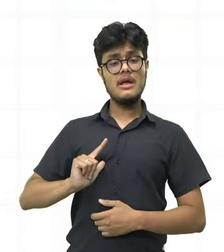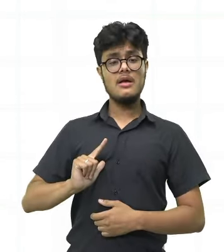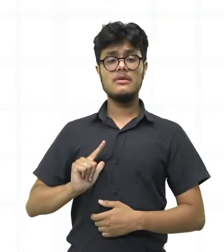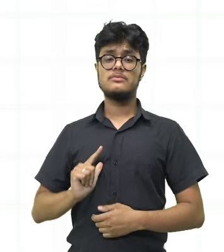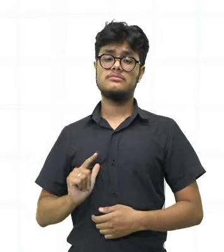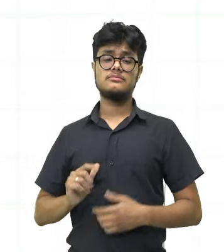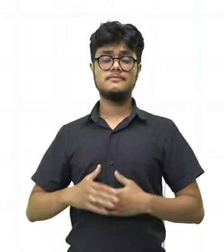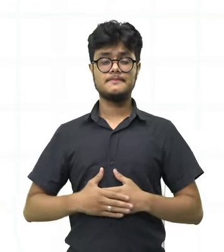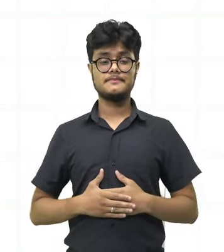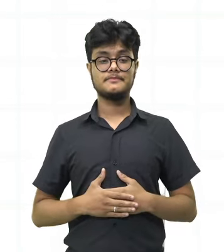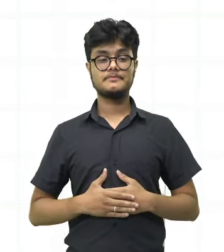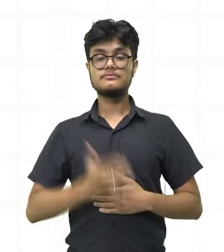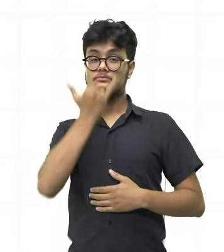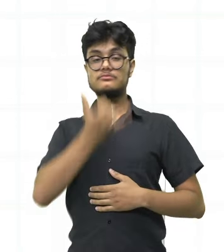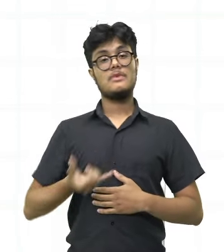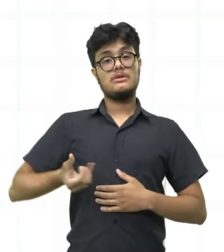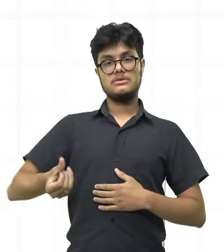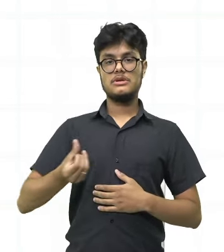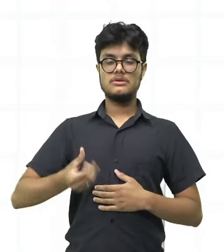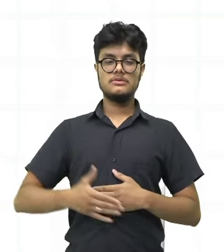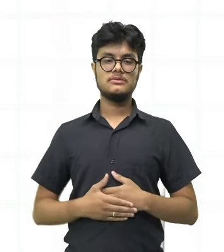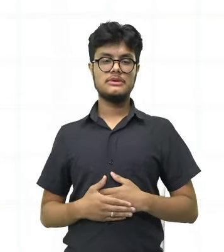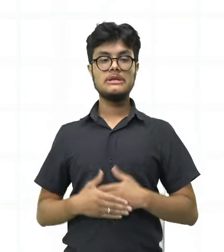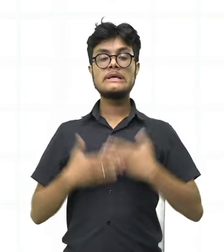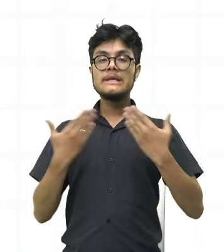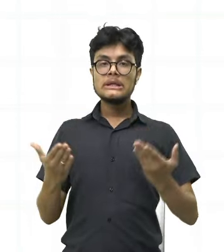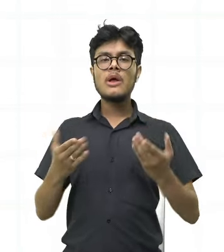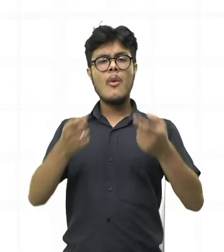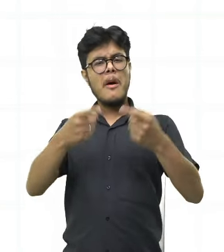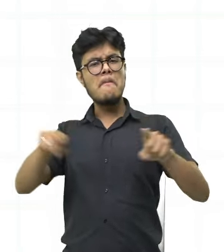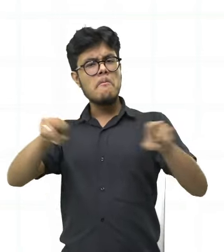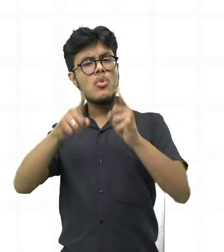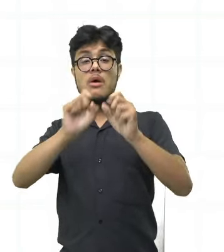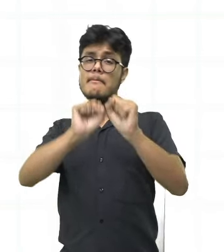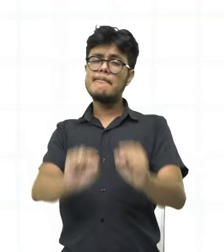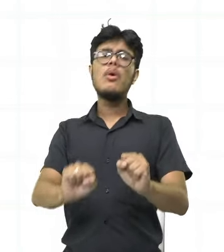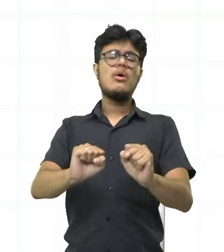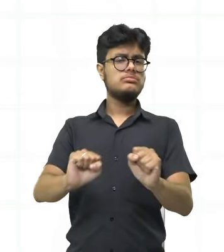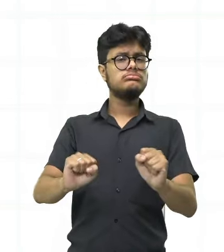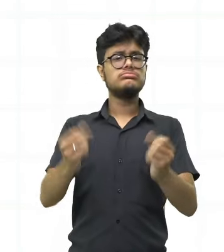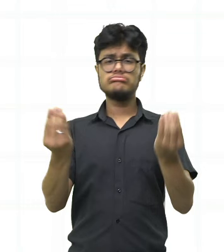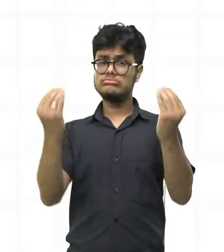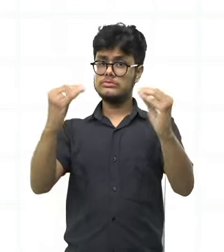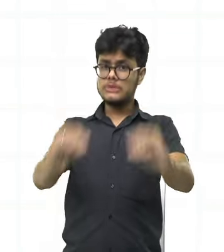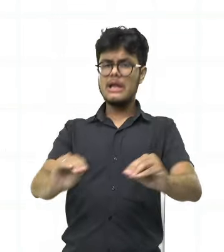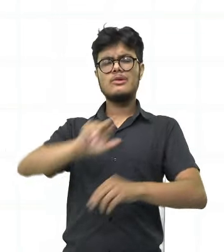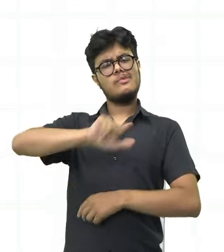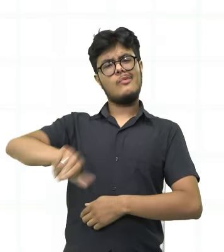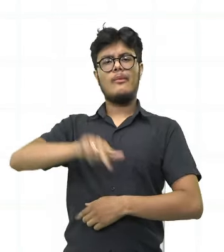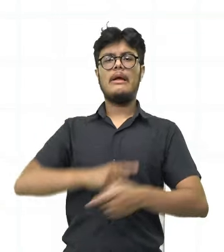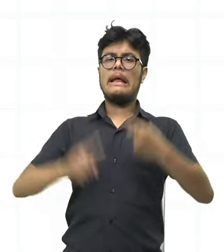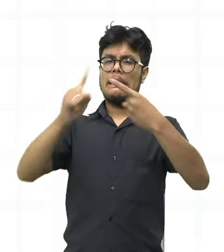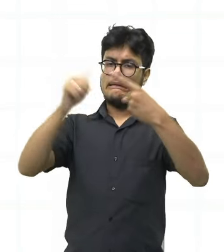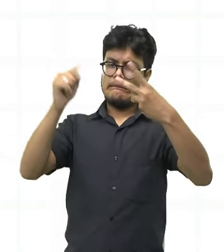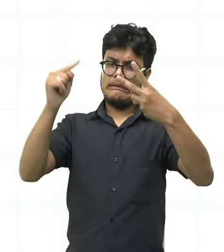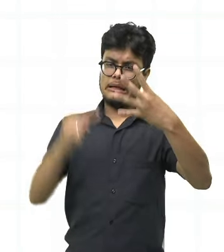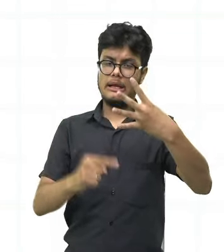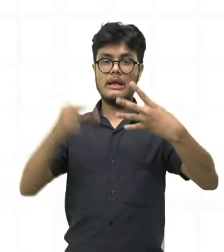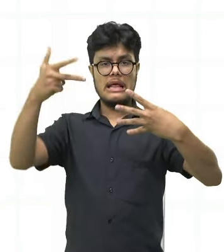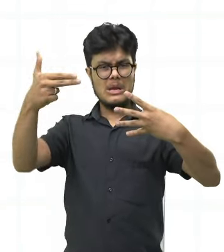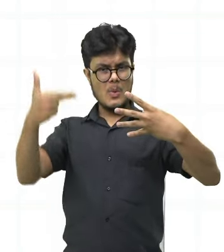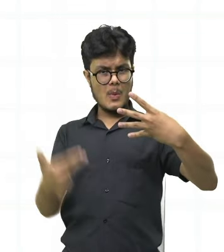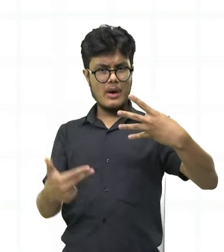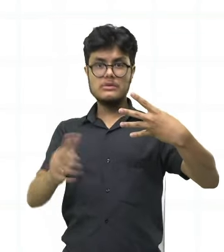sexto, perdão. Então, vejam que a rima, ela pode estar intercalada. Nem sempre vai ter uma rima em todos